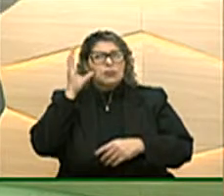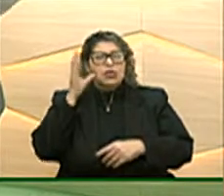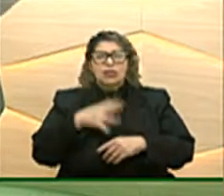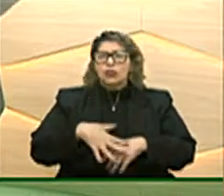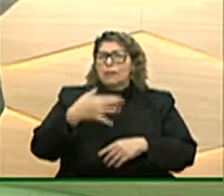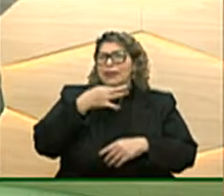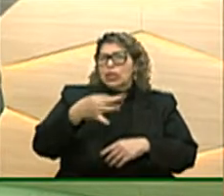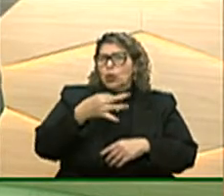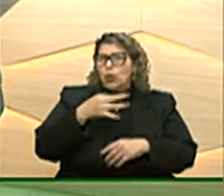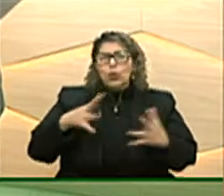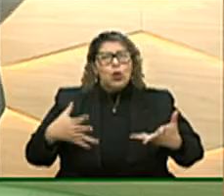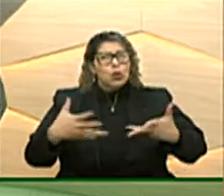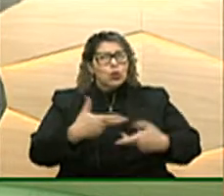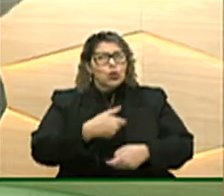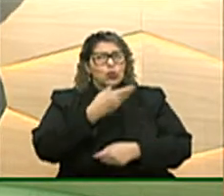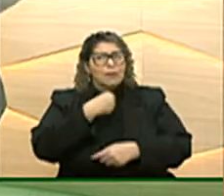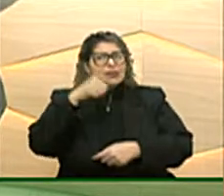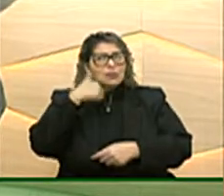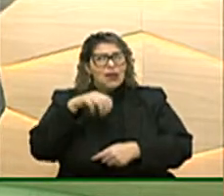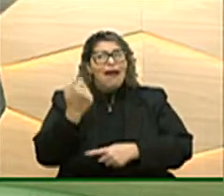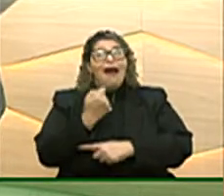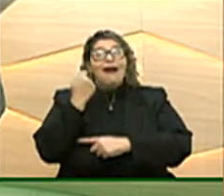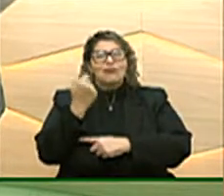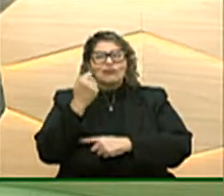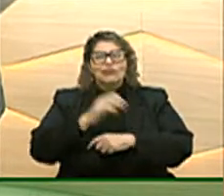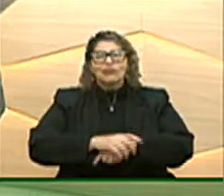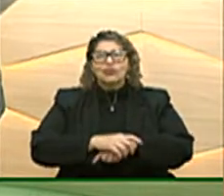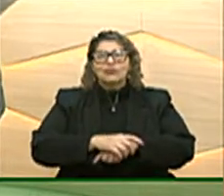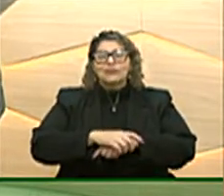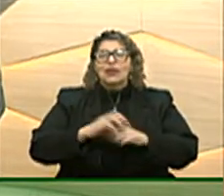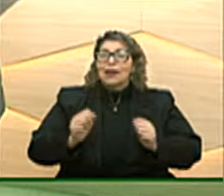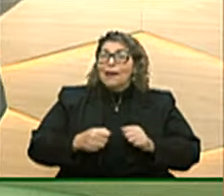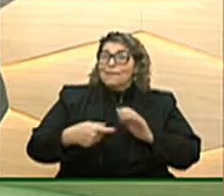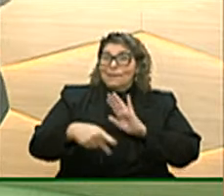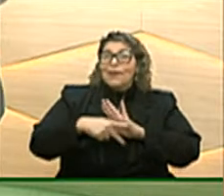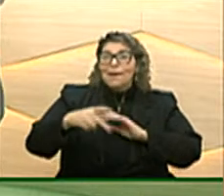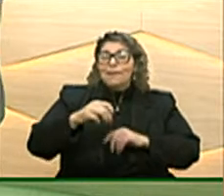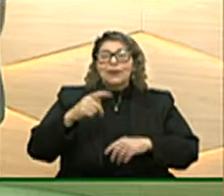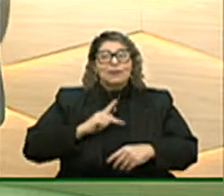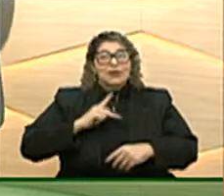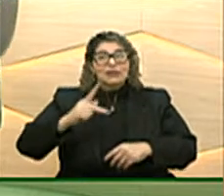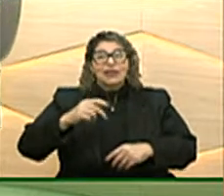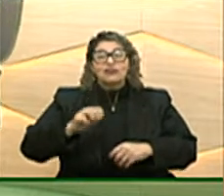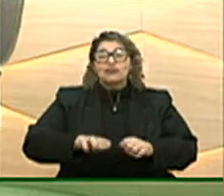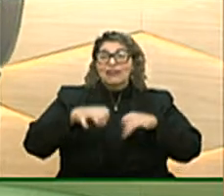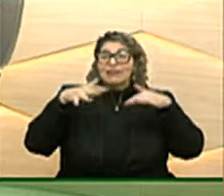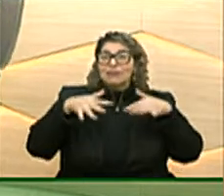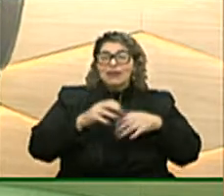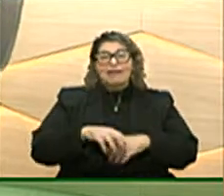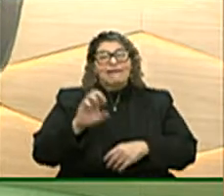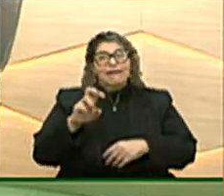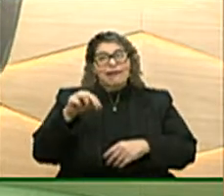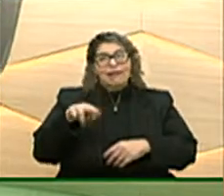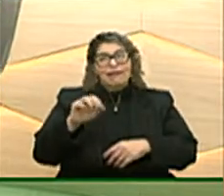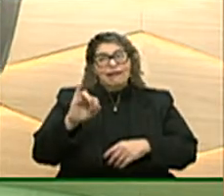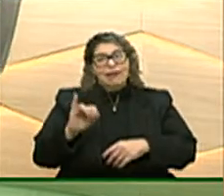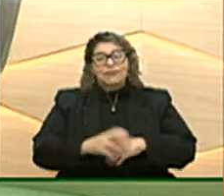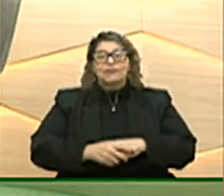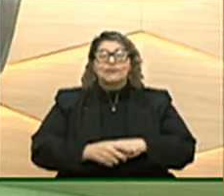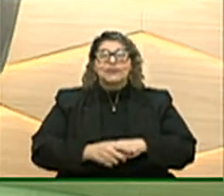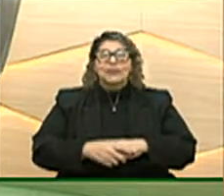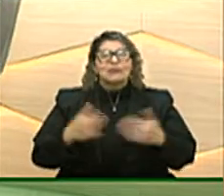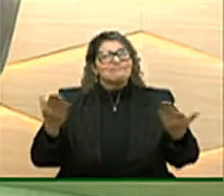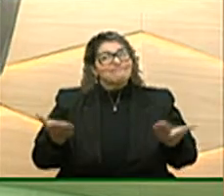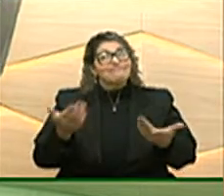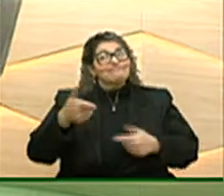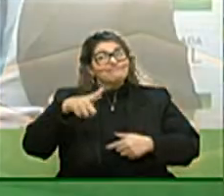opiniões nessa manhã a todos os gaúchos e gaúchas é o presidente da Assembleia Legislativa do Rio Grande do Sul deputado Hernani Polo. Mais uma vez queremos